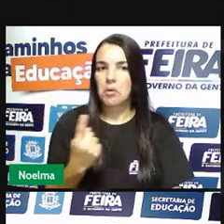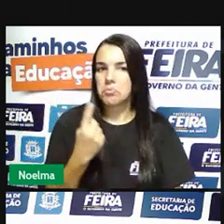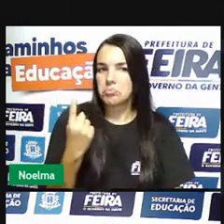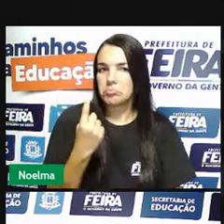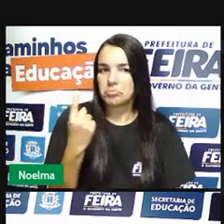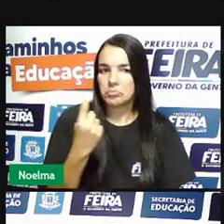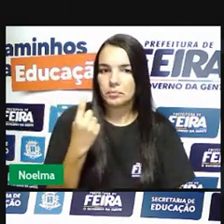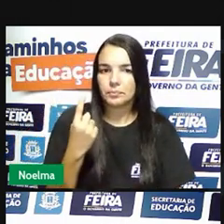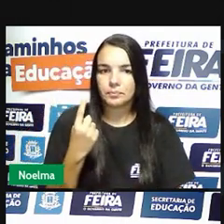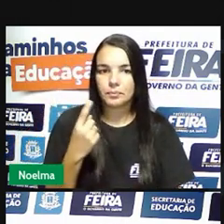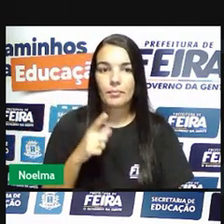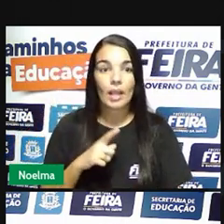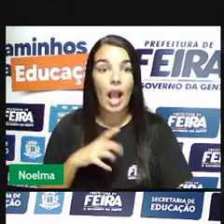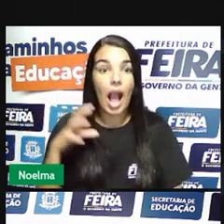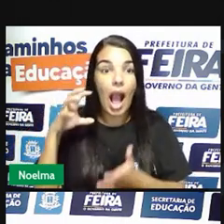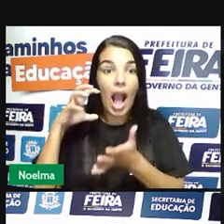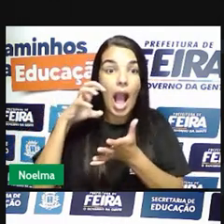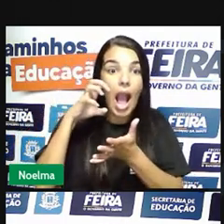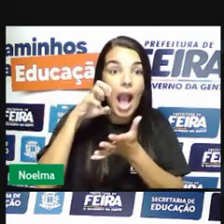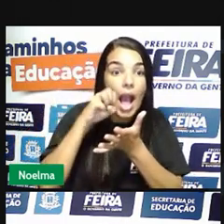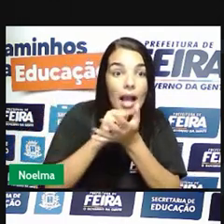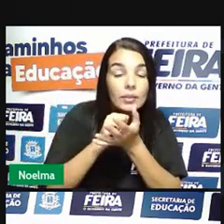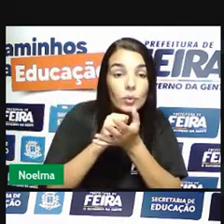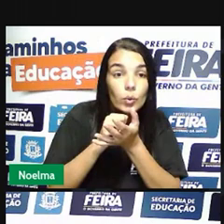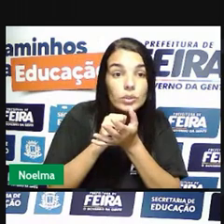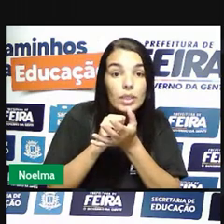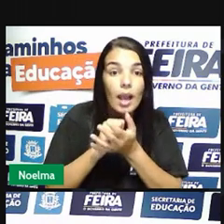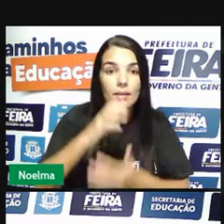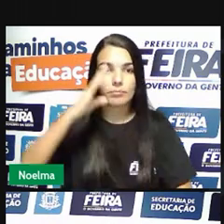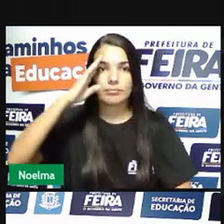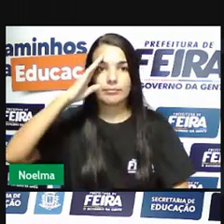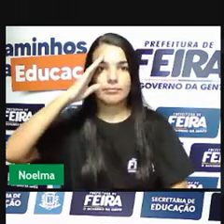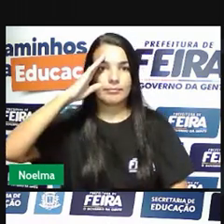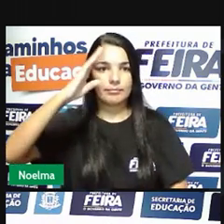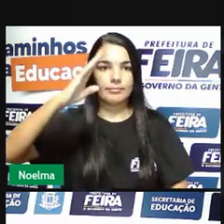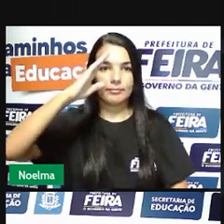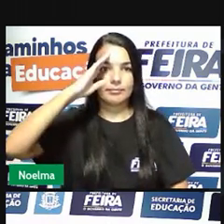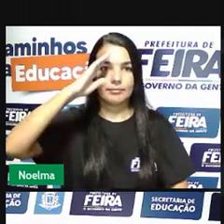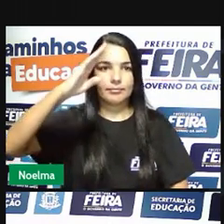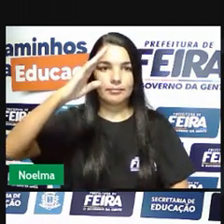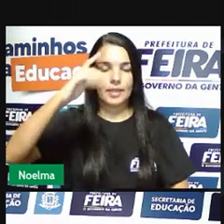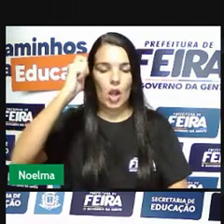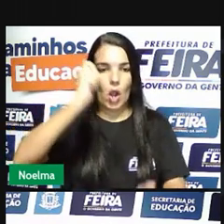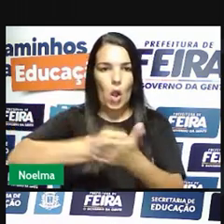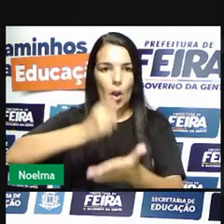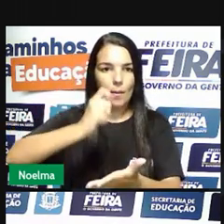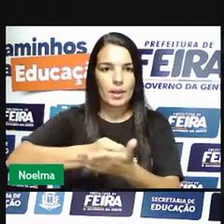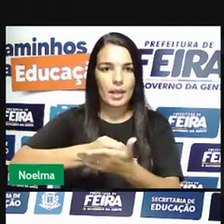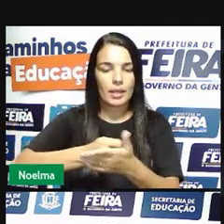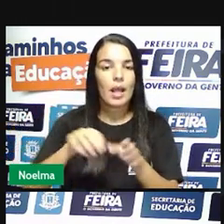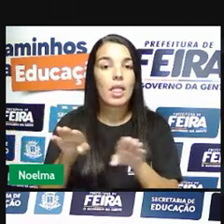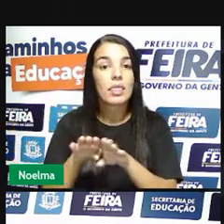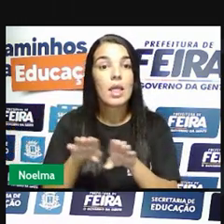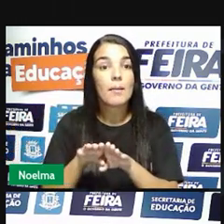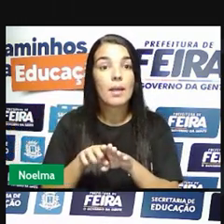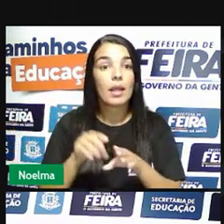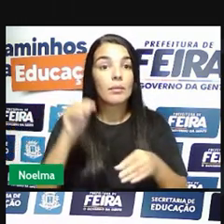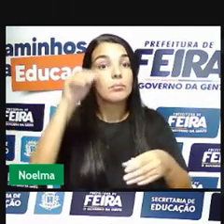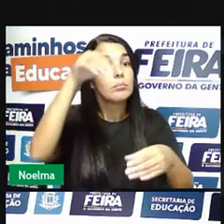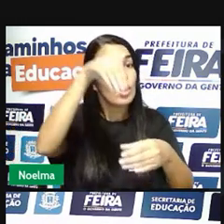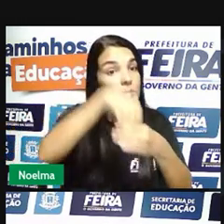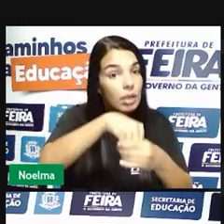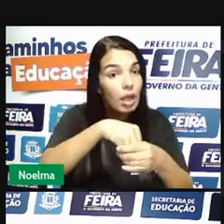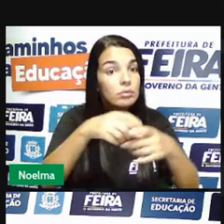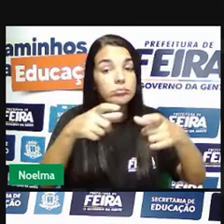adotar o serviço militar obrigatório e instituir aí parlamentos